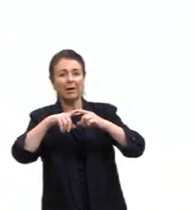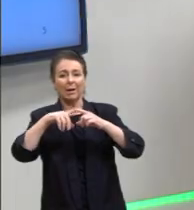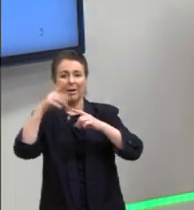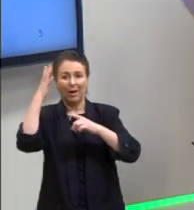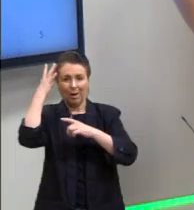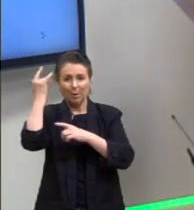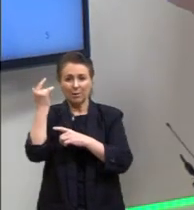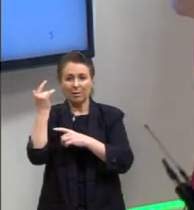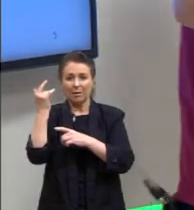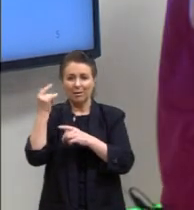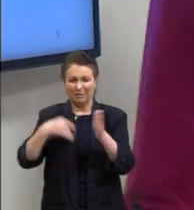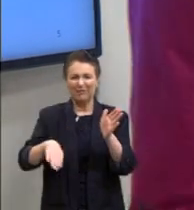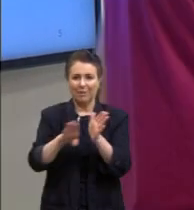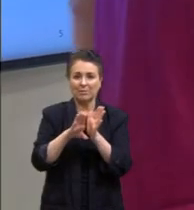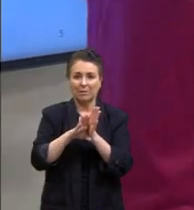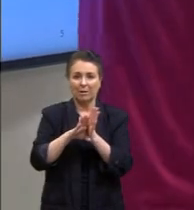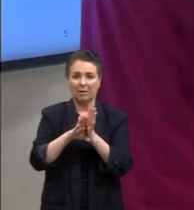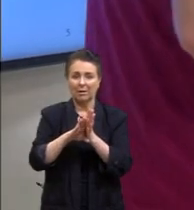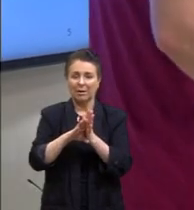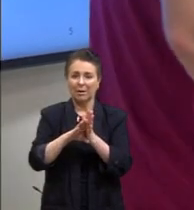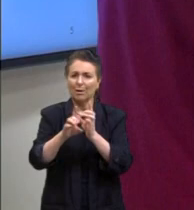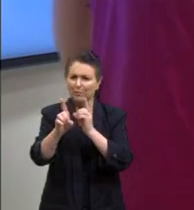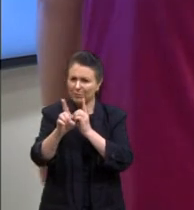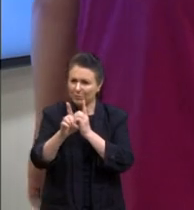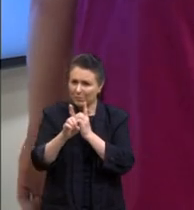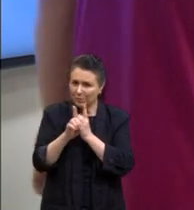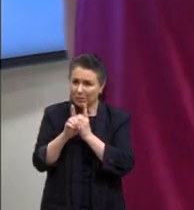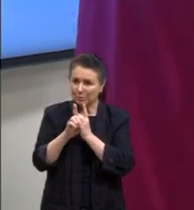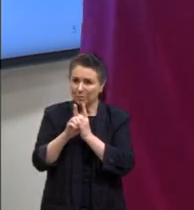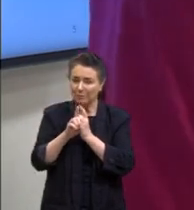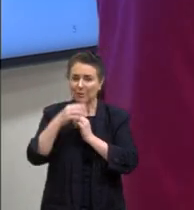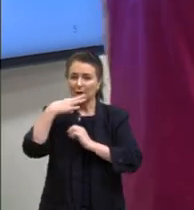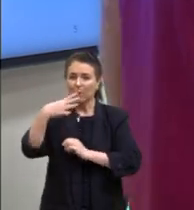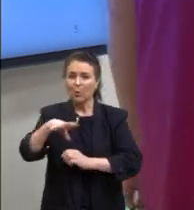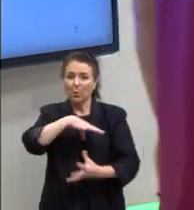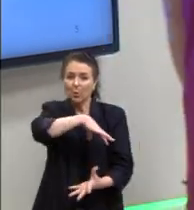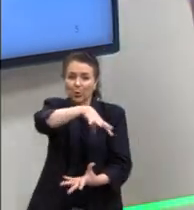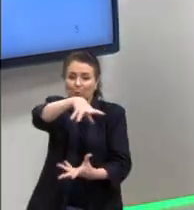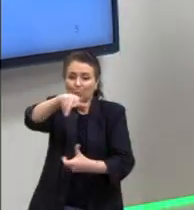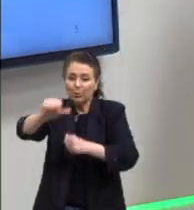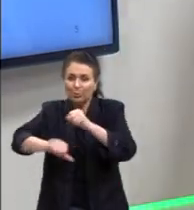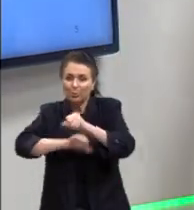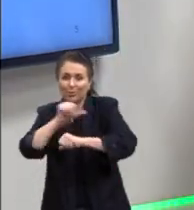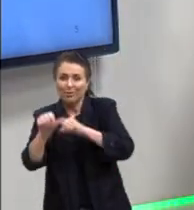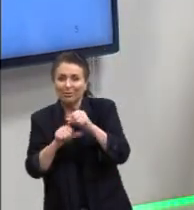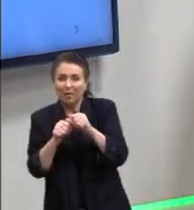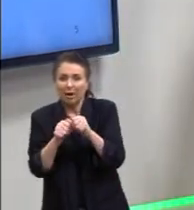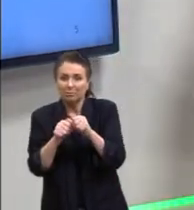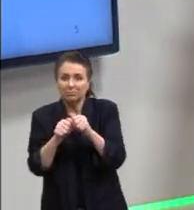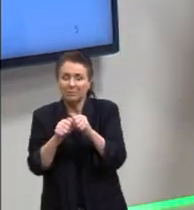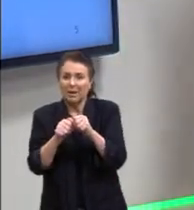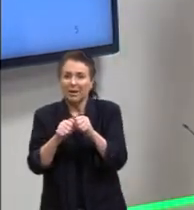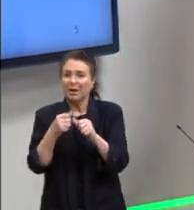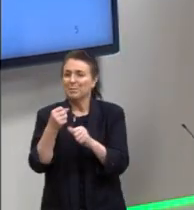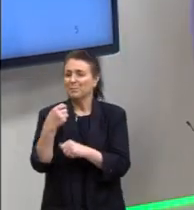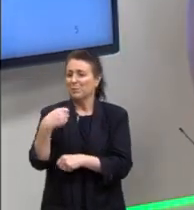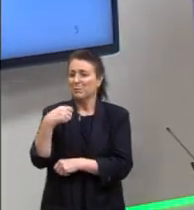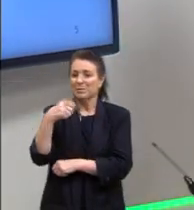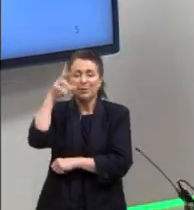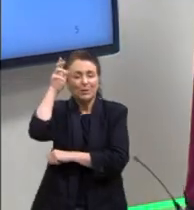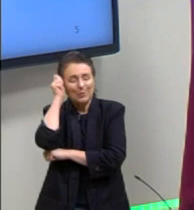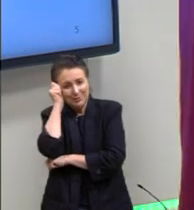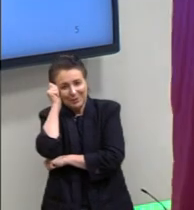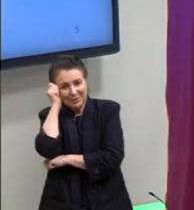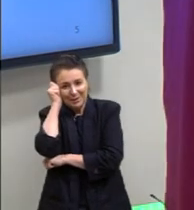Vem ver comigo, companheiro, a cor do mundo mudar. Vale a pena não dormir para esperar a cor do mundo